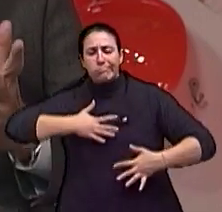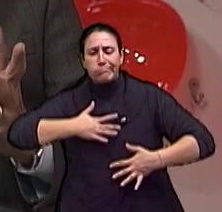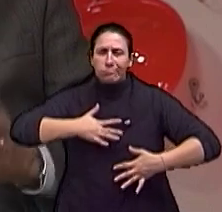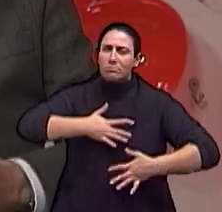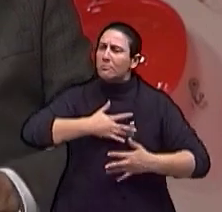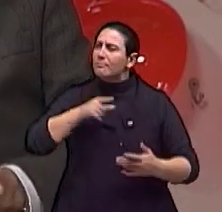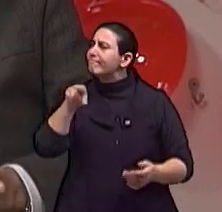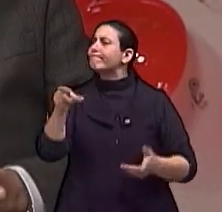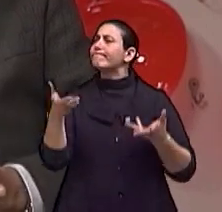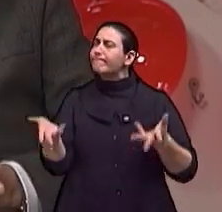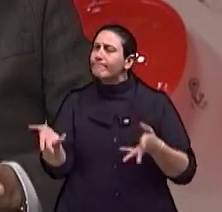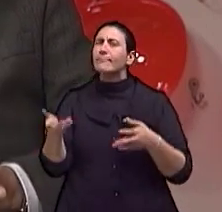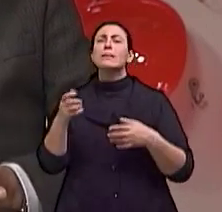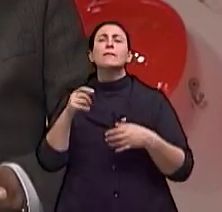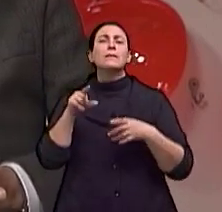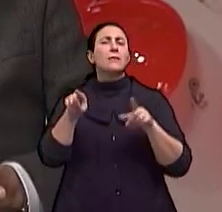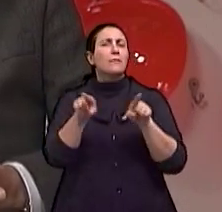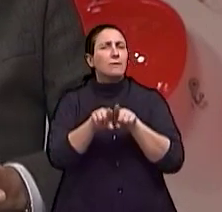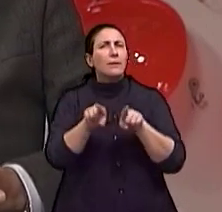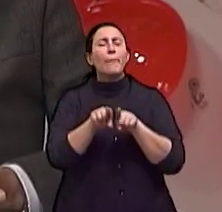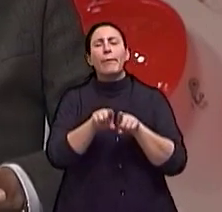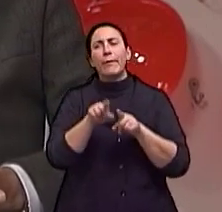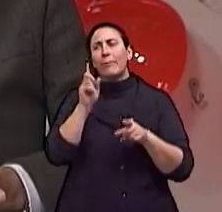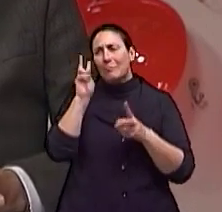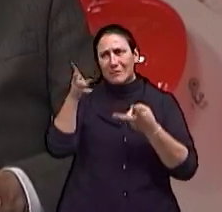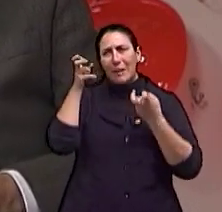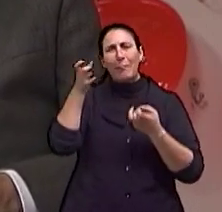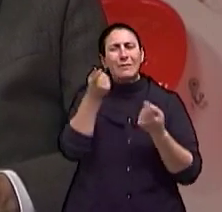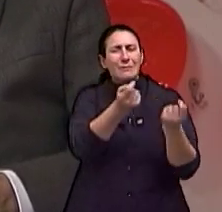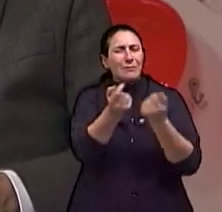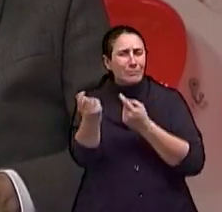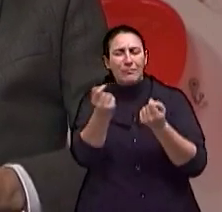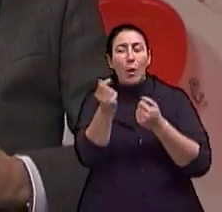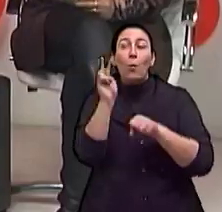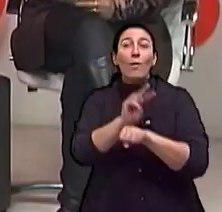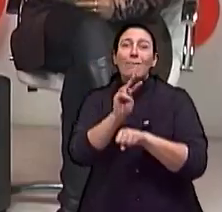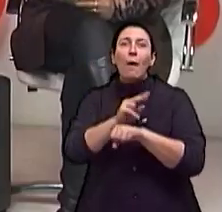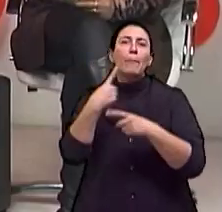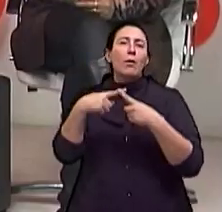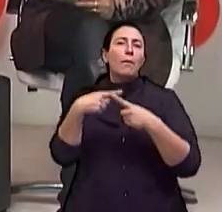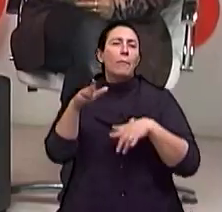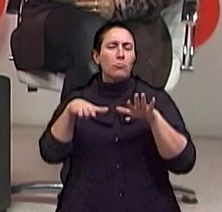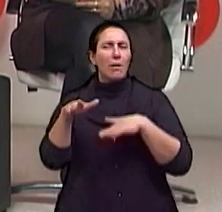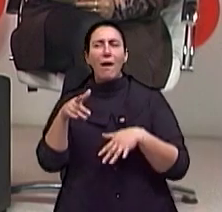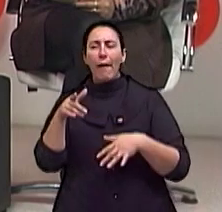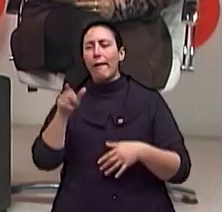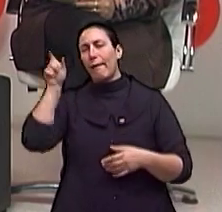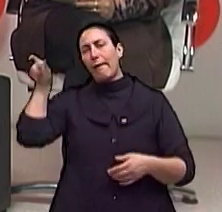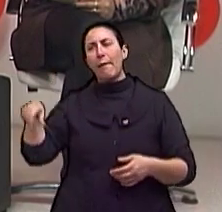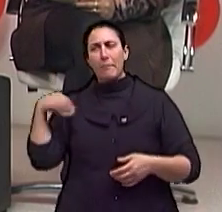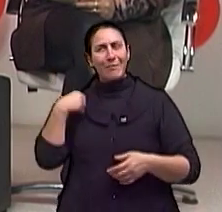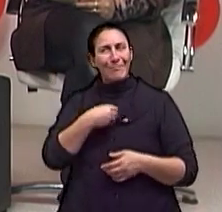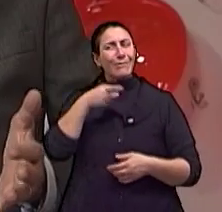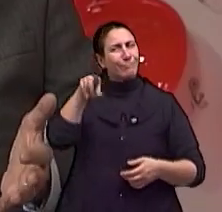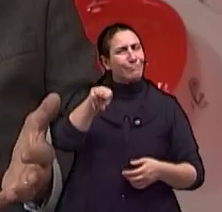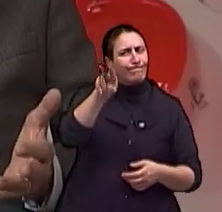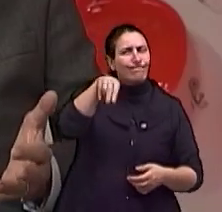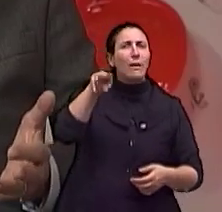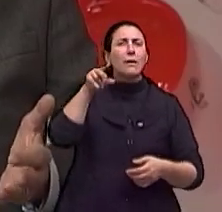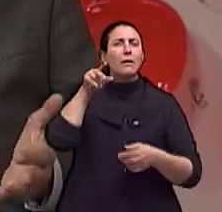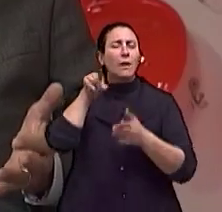não uma das variantes que também dão sintomas parecidos, né? E que ele julga que o paciente tem a boa indicação, tem que ter